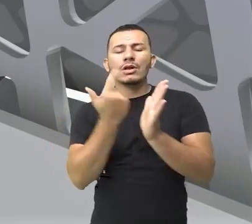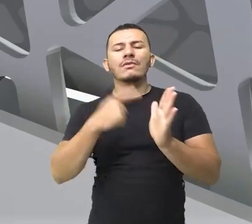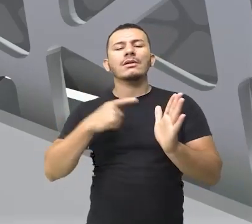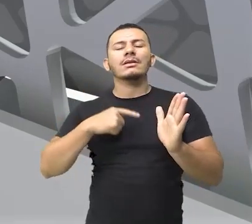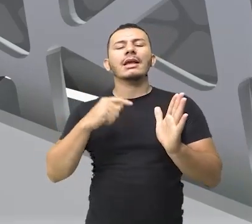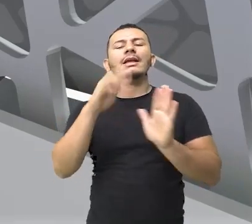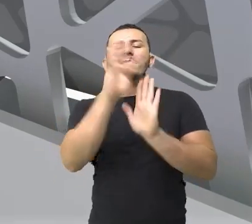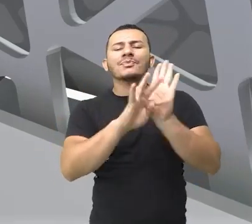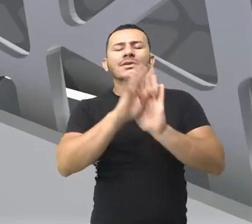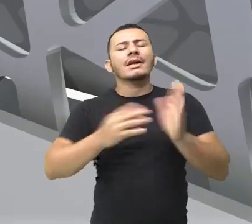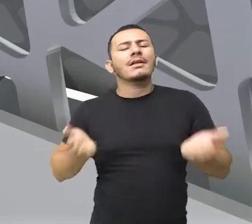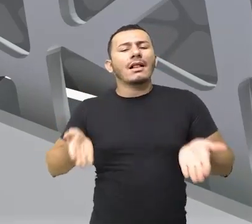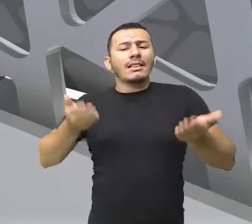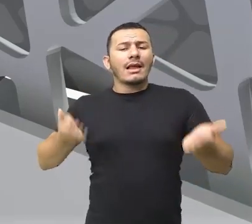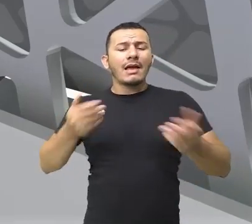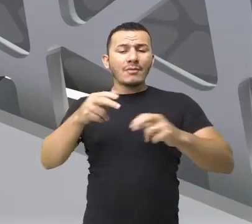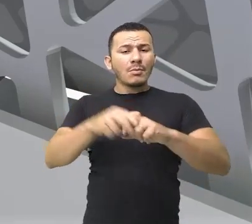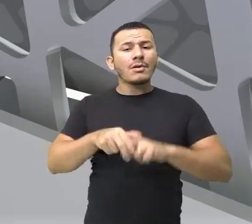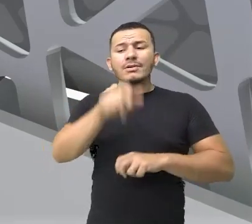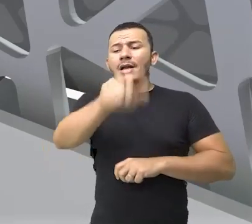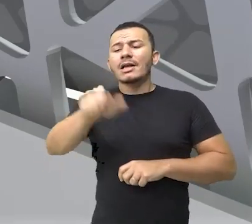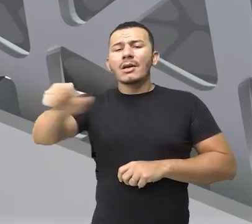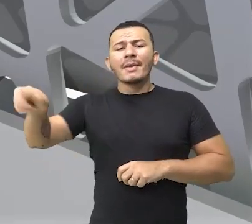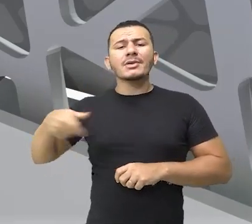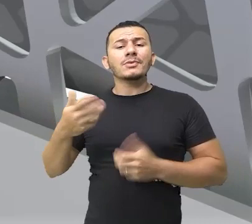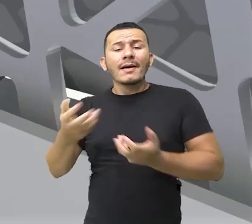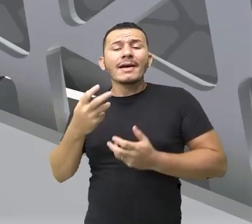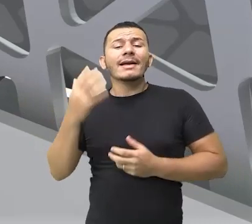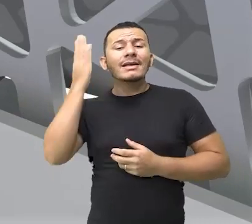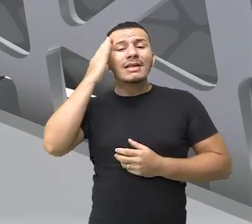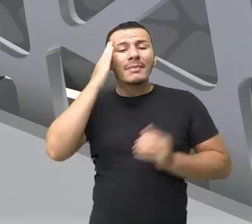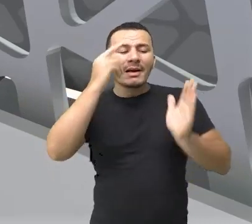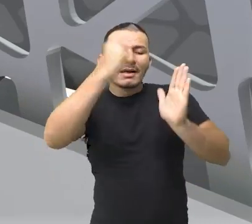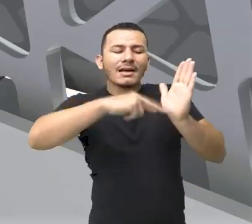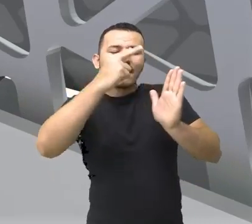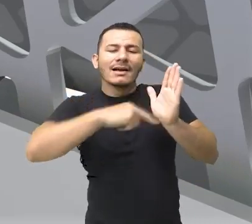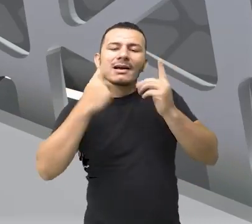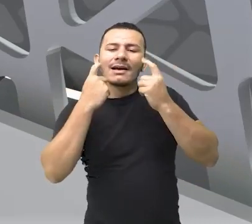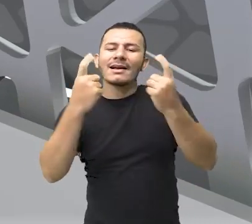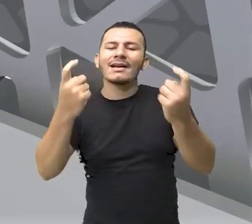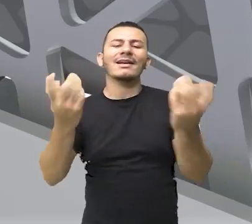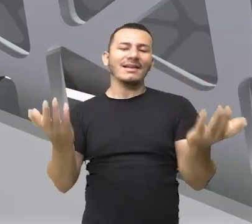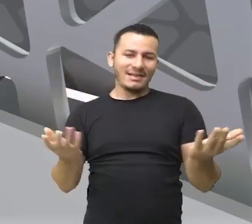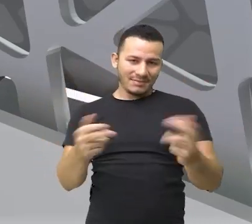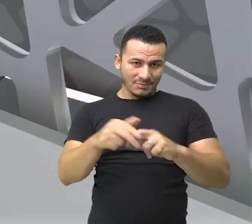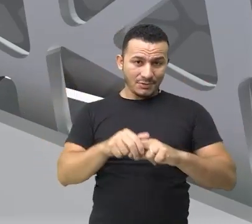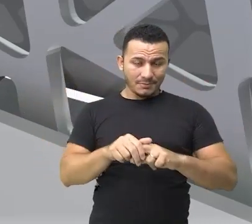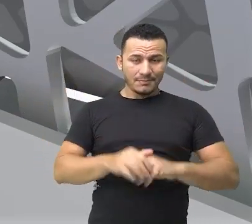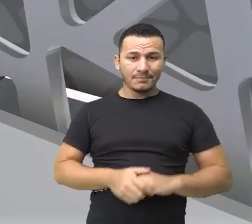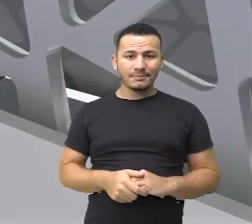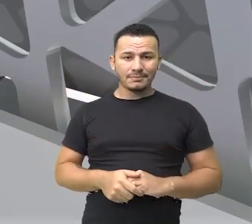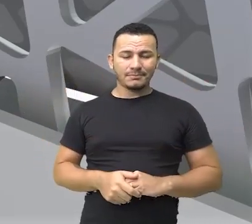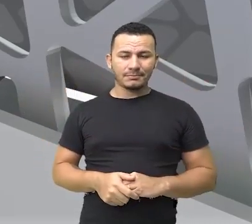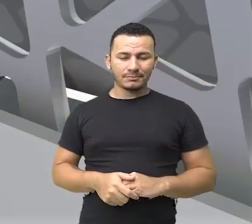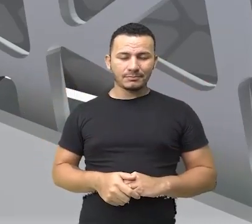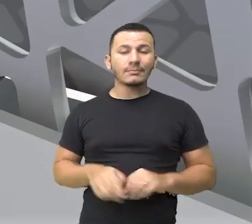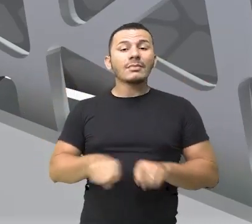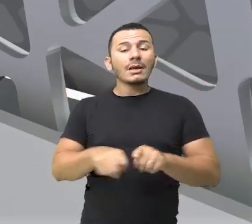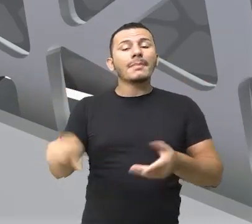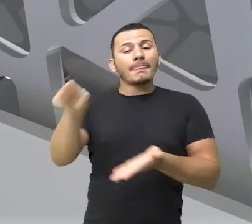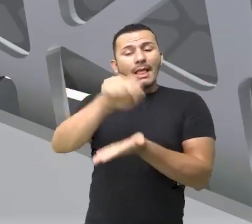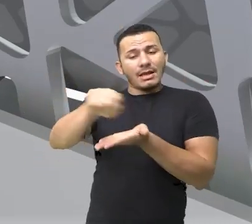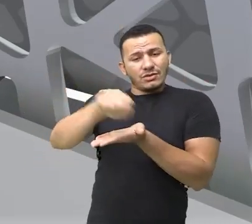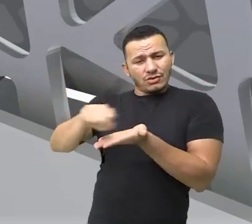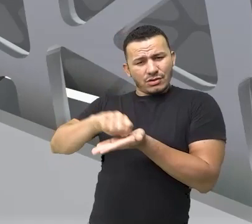no leitor e nas pessoas que estariam interessadas por esse tipo de texto, né? De curiosidade. Então, observem que a escrita